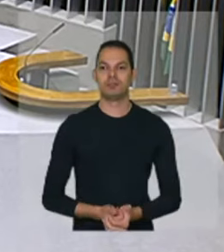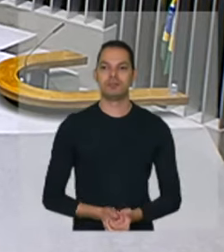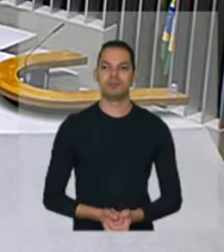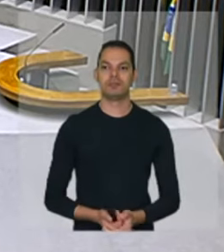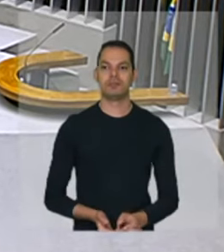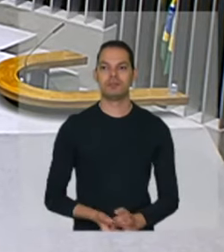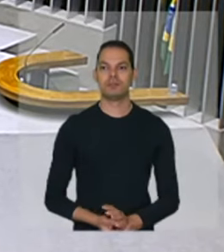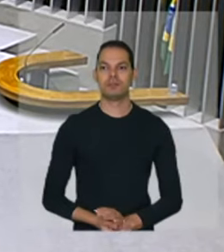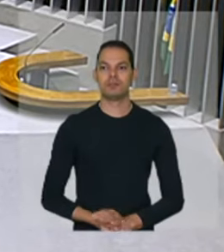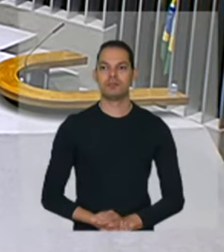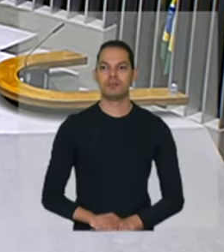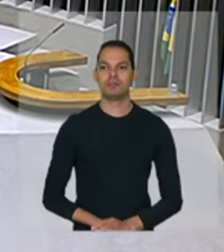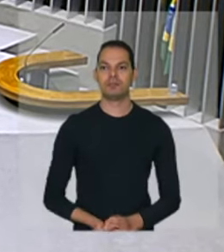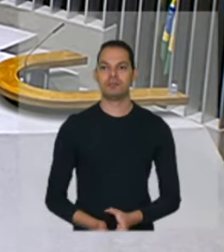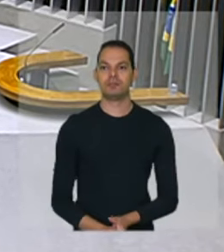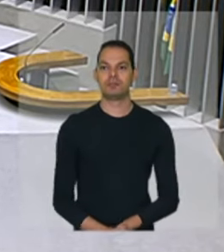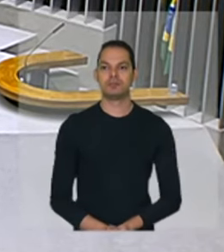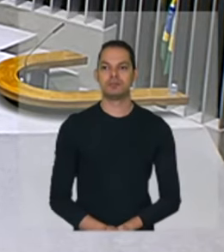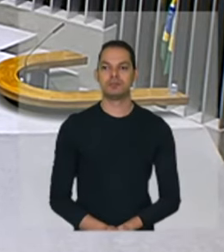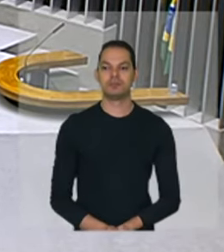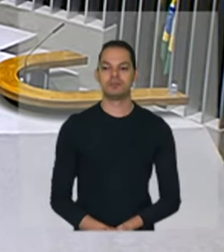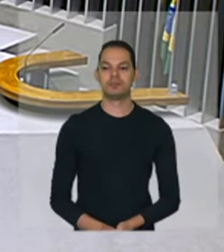meu companheiro de partido do Rio Grande do Sul.